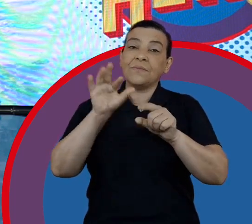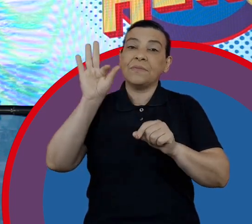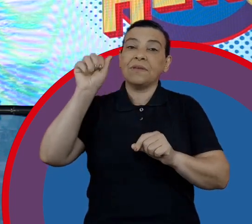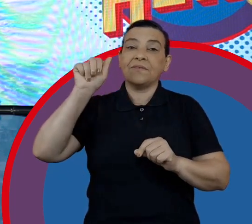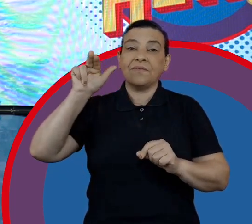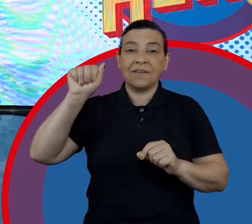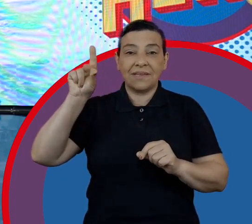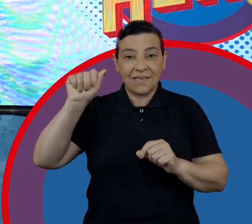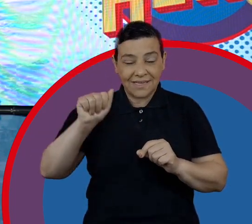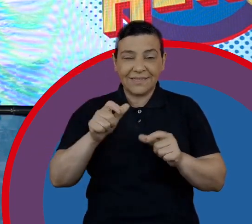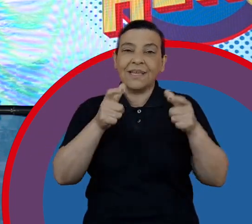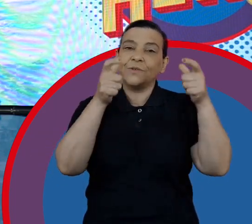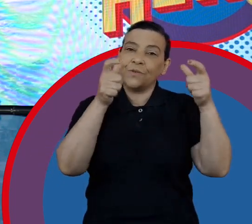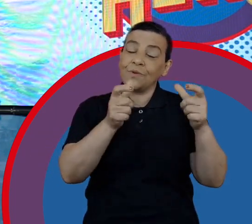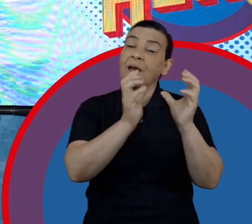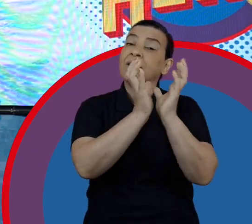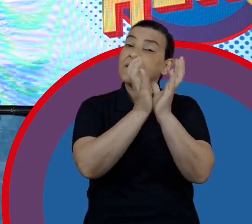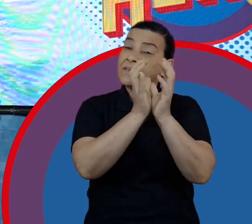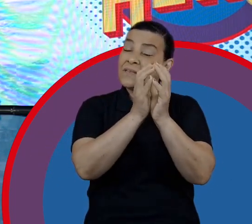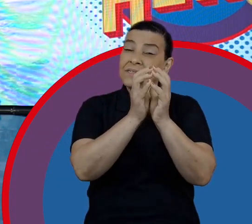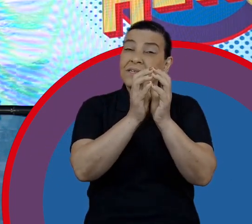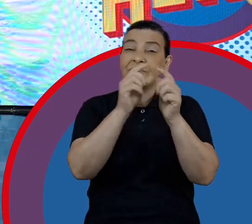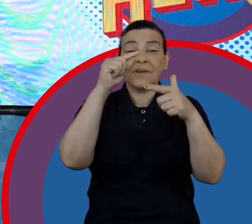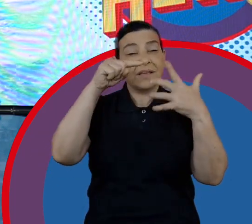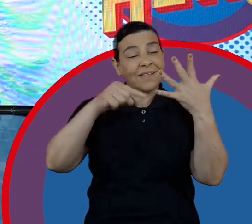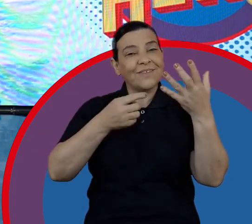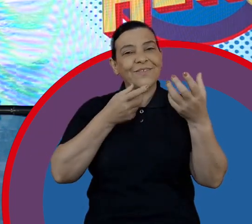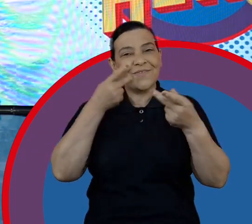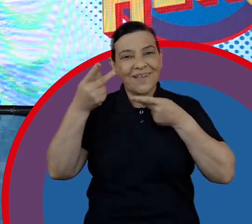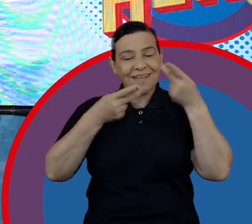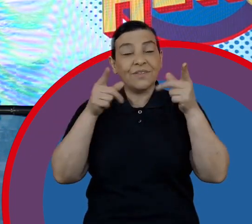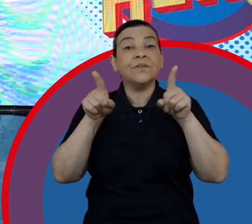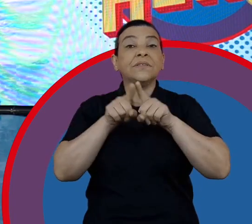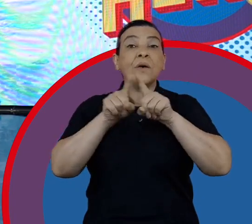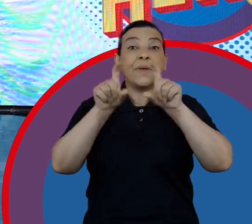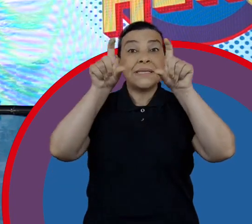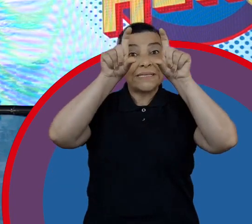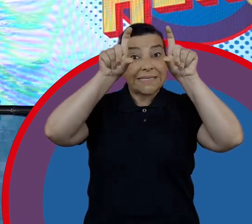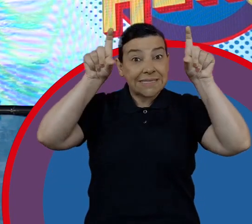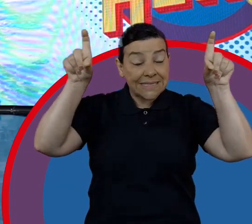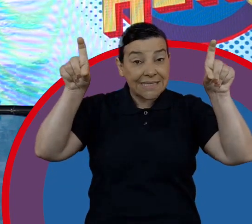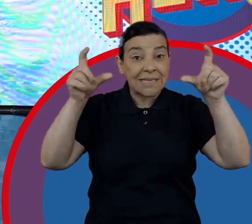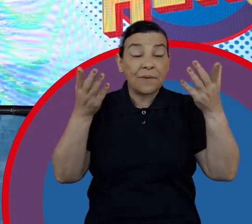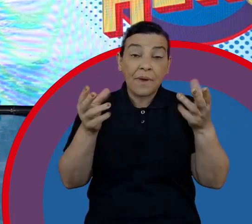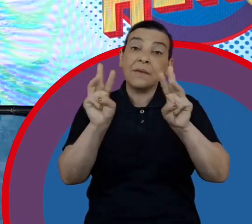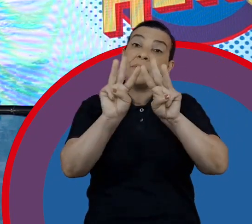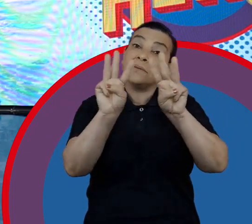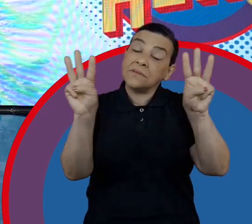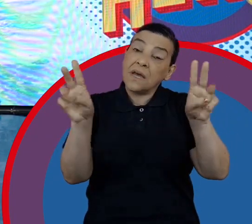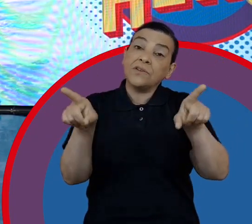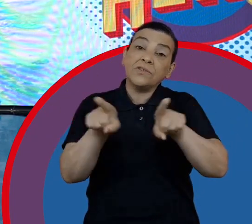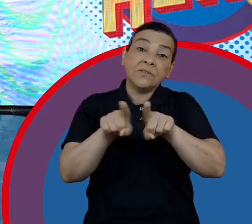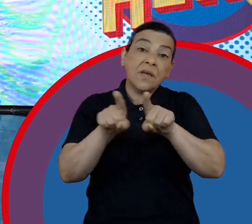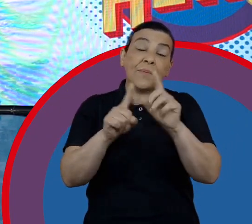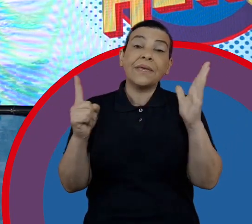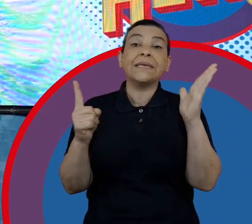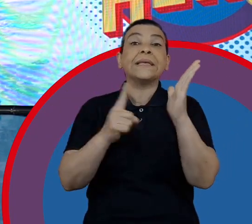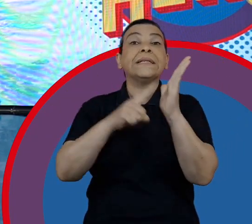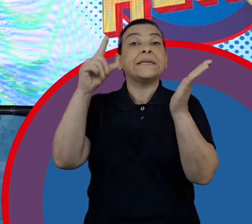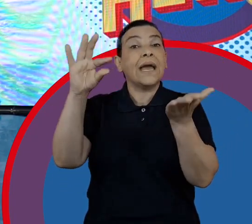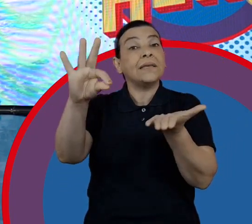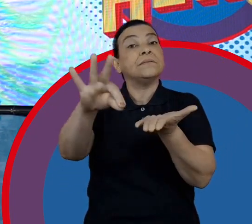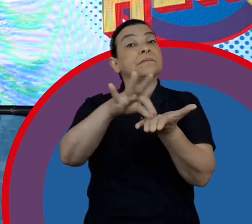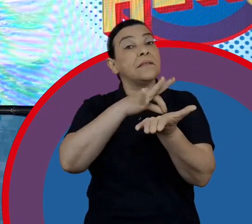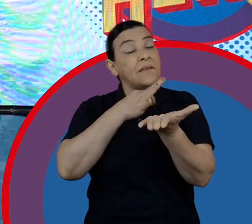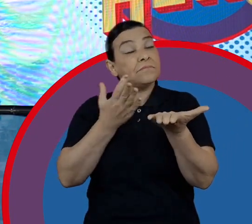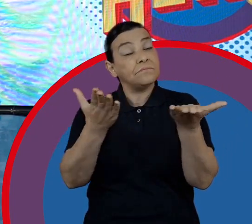depoimento da Fernanda, de Recife também, que está aqui. E a todo momento vocês podem, na parte de cima, e pelo site também,